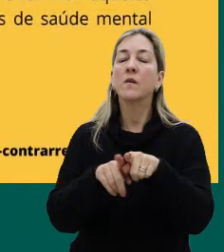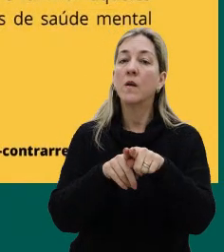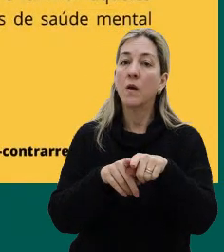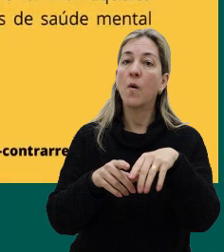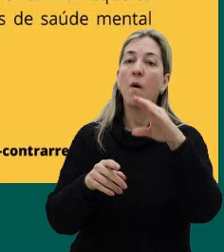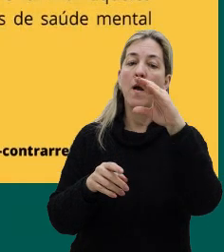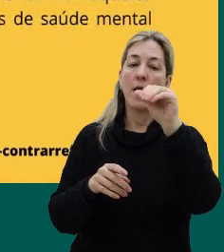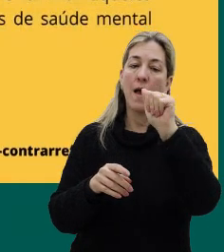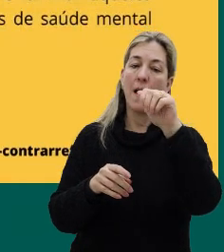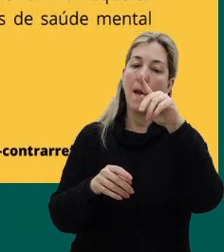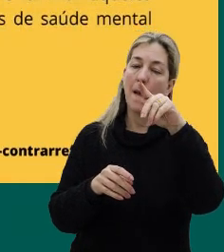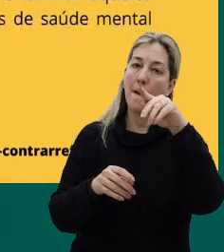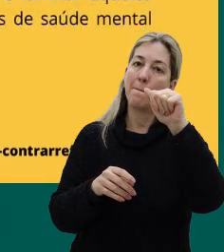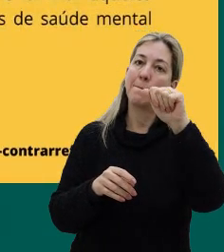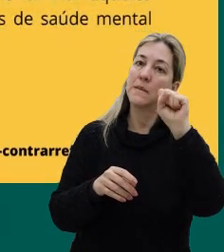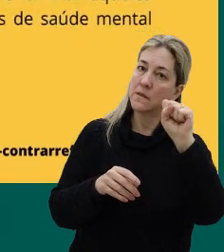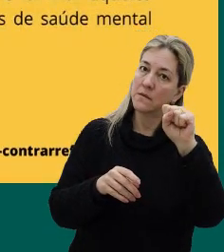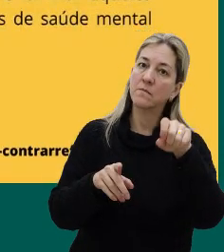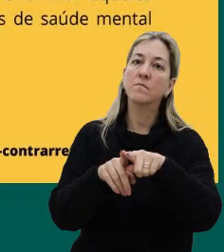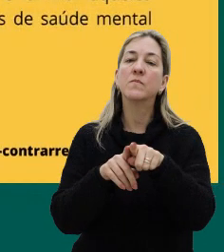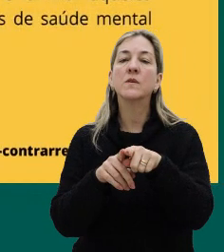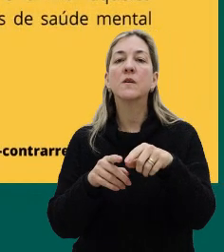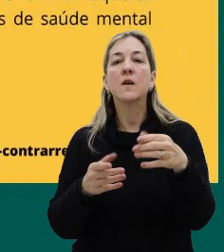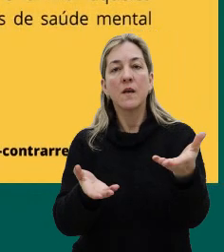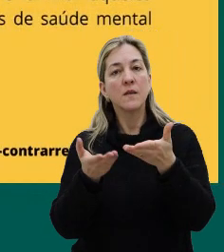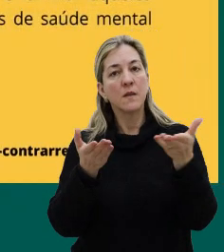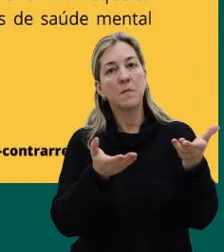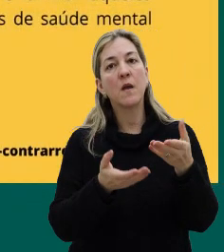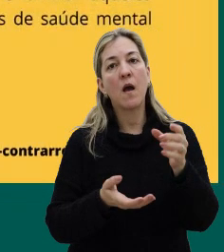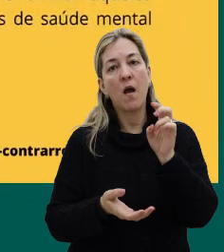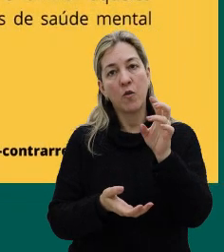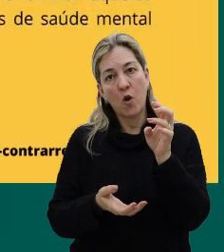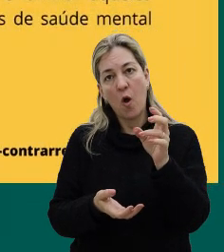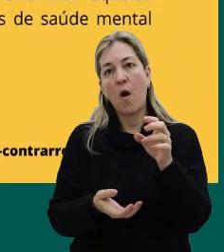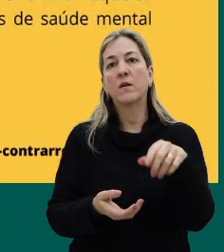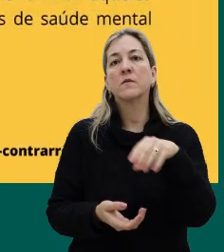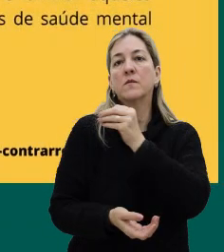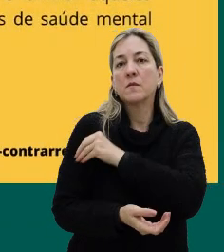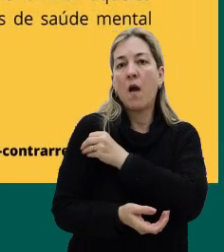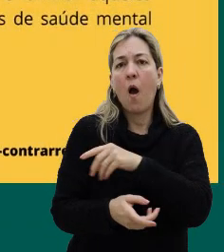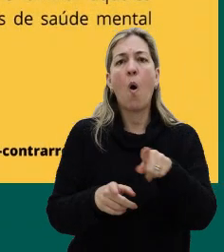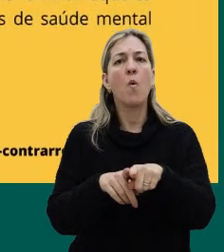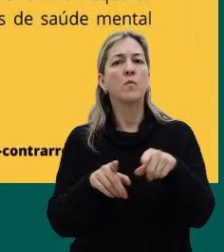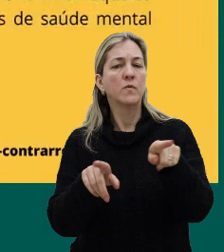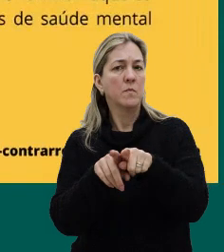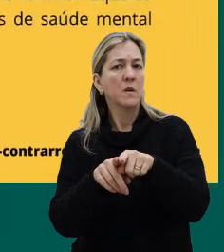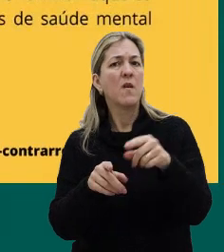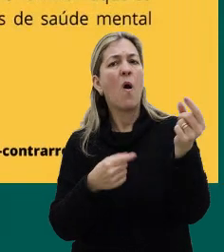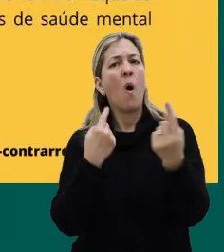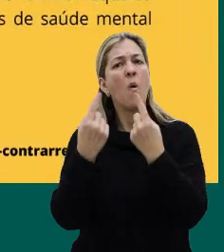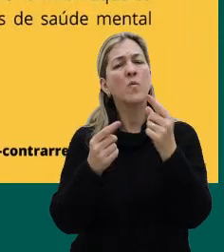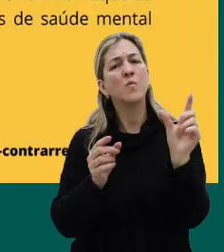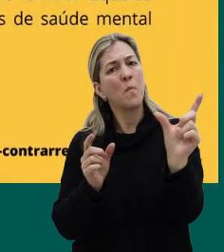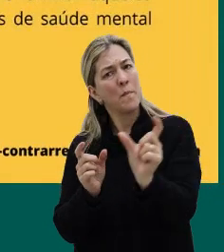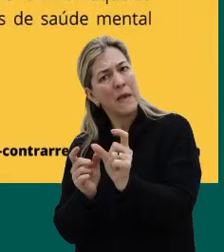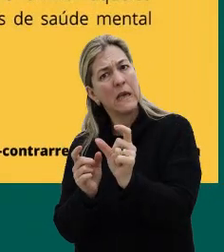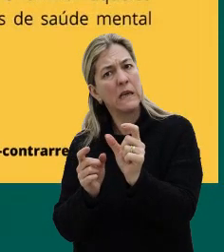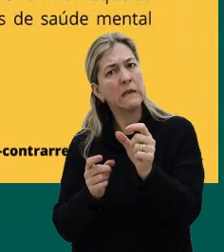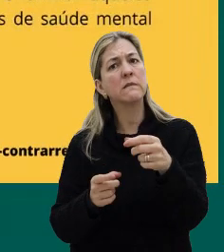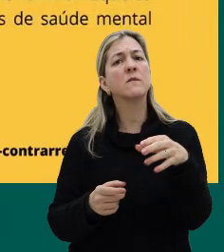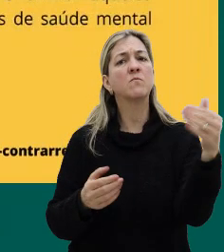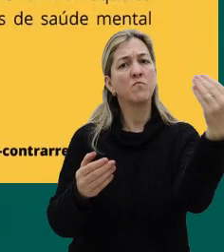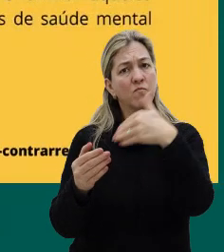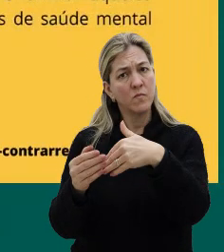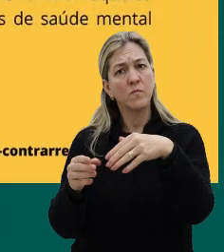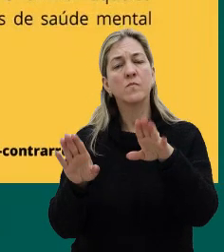é um local aberto 24 horas, e ele recebe algumas pequenas internações. É muito importante que uma cidade como o Novo